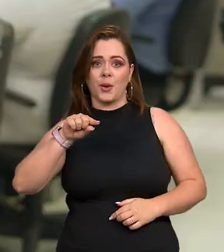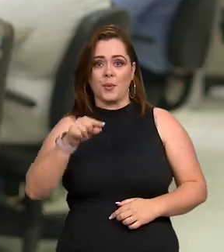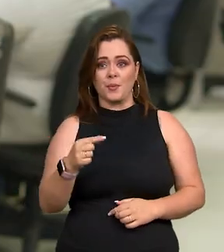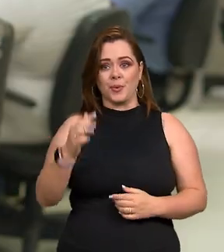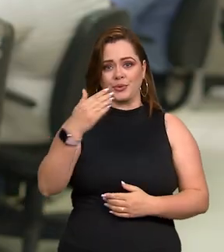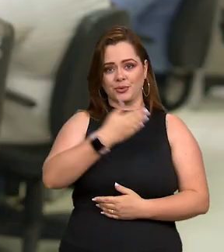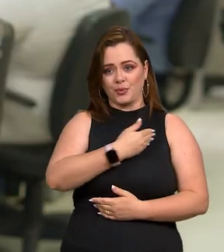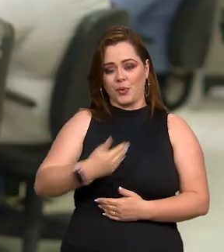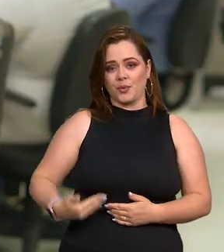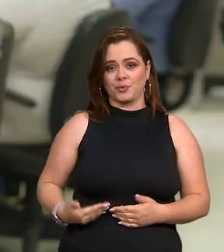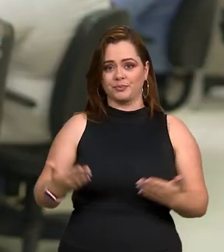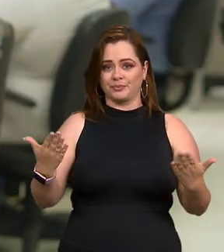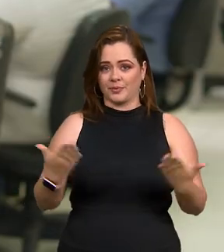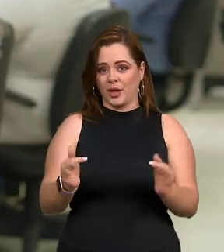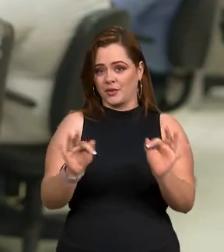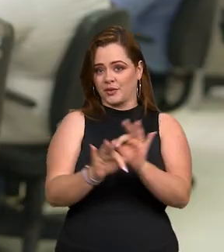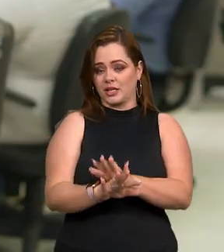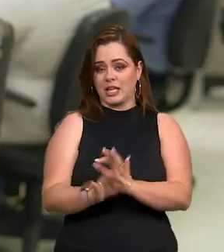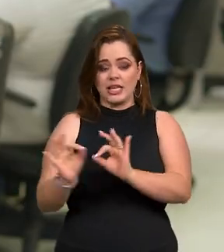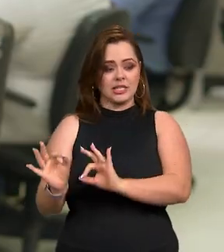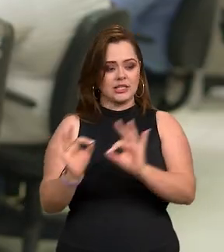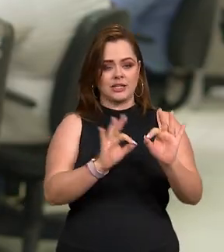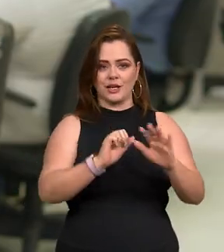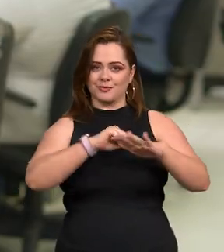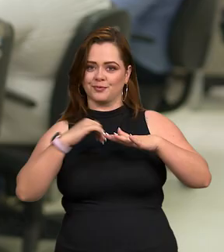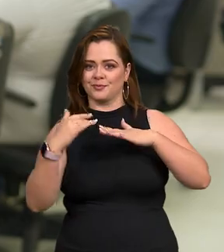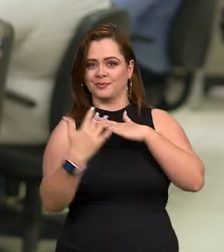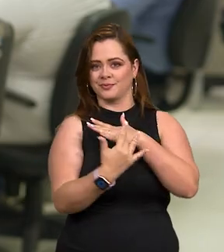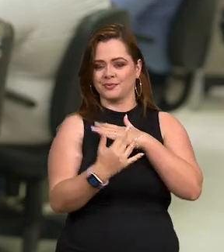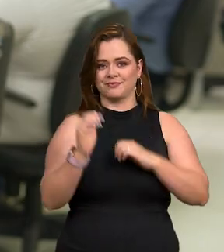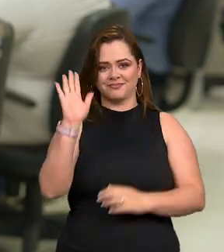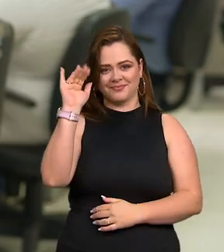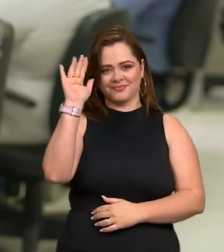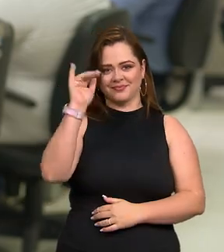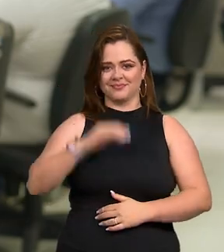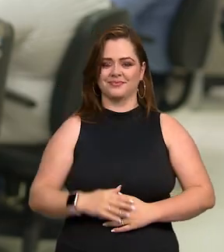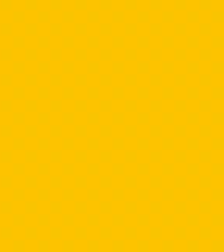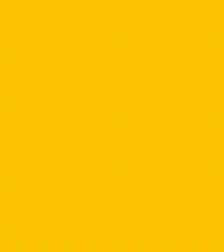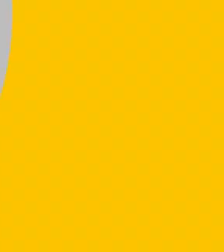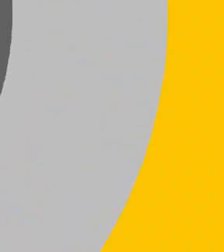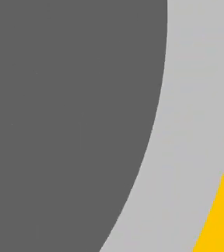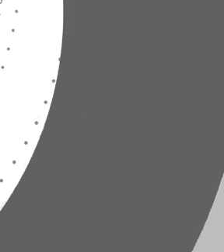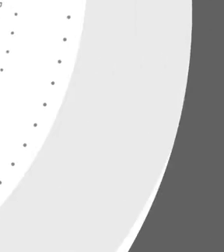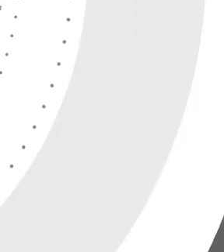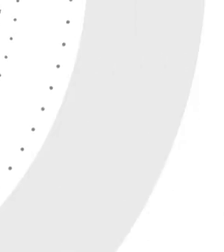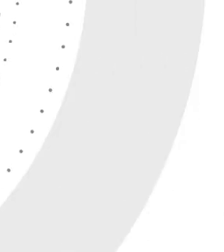E o ponto gov de hoje fica por aqui. Sigam com a gente nas redes sociais. Tchau!